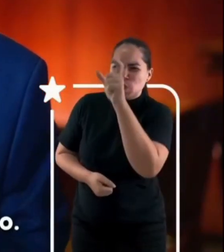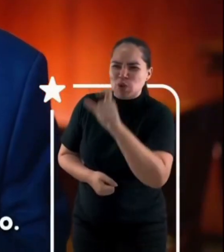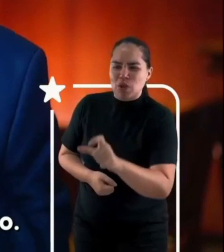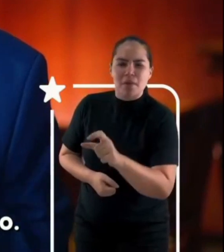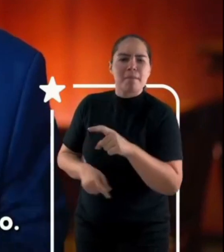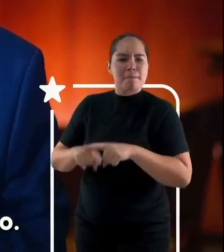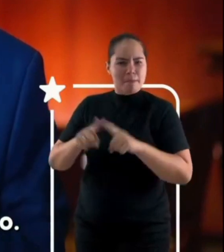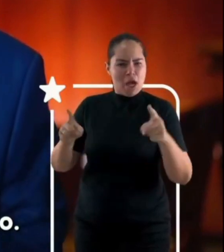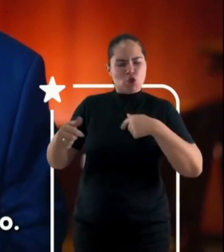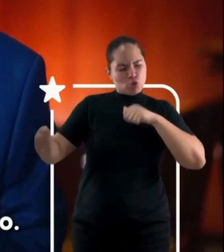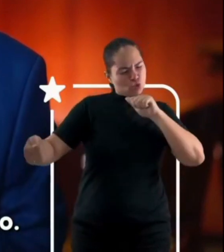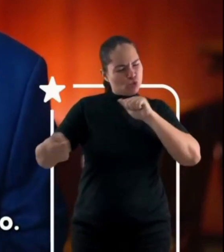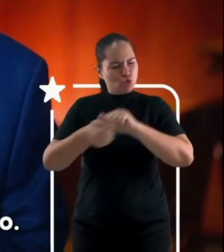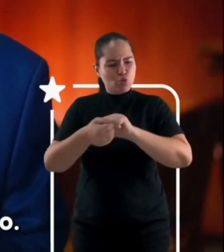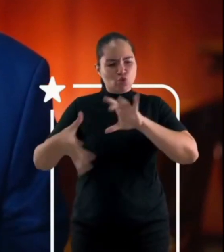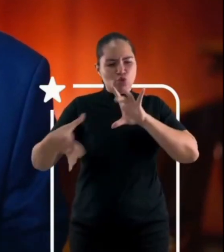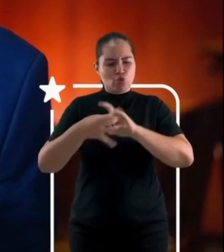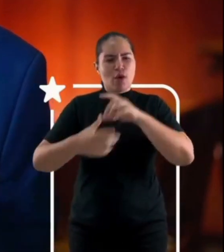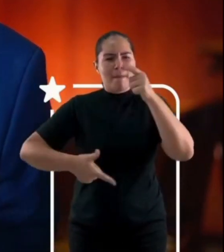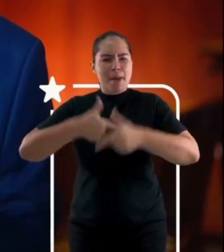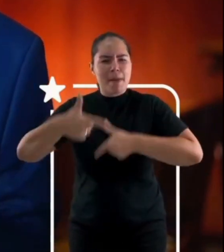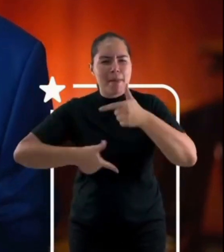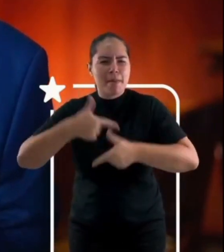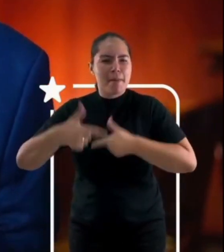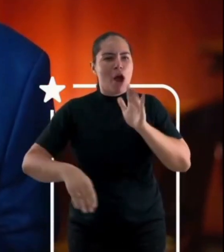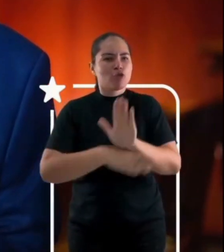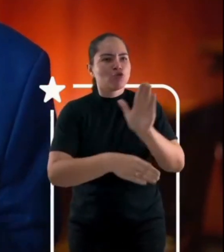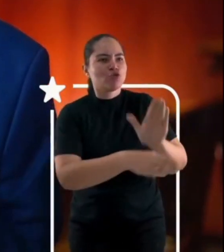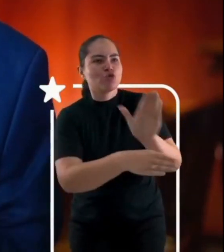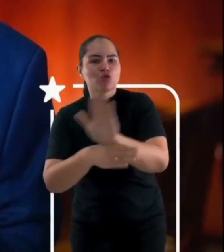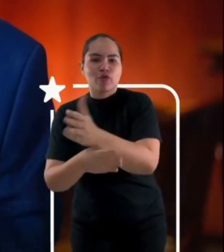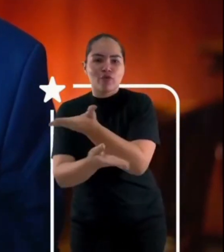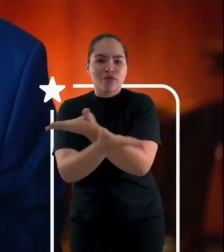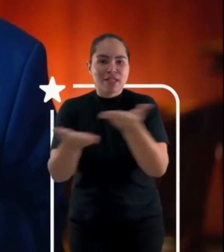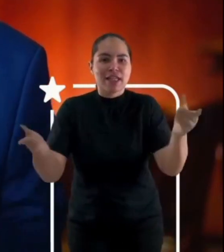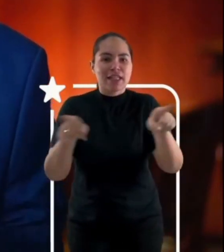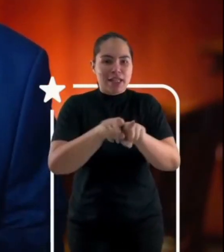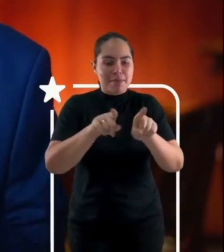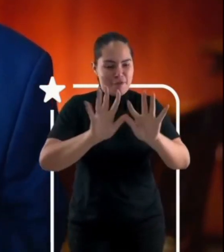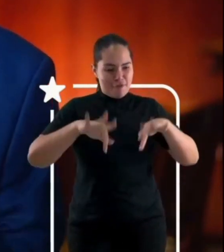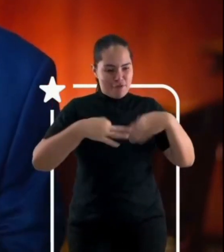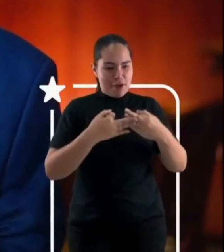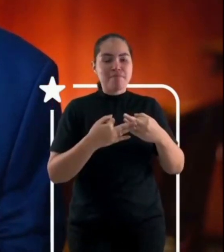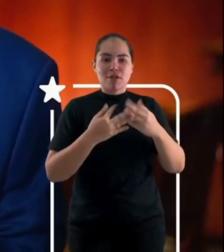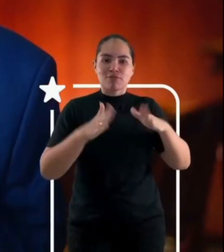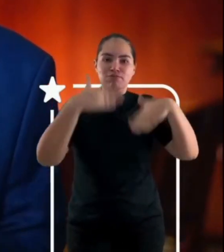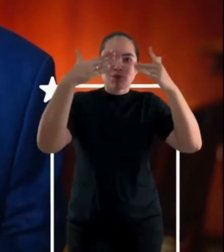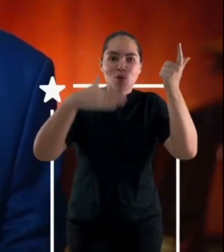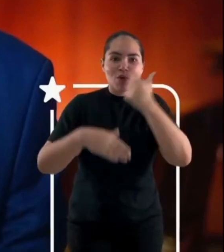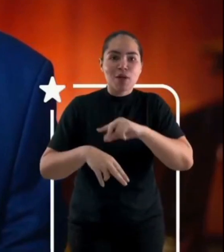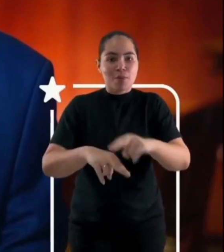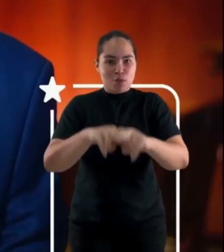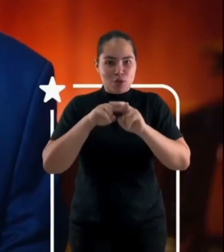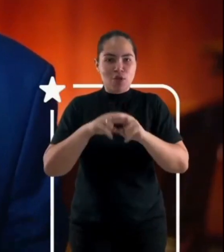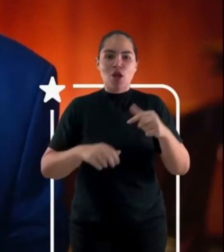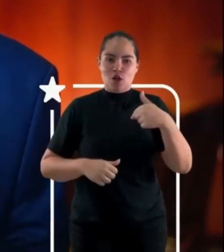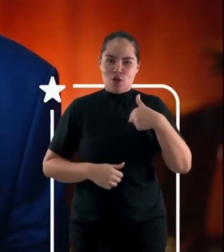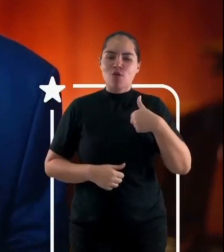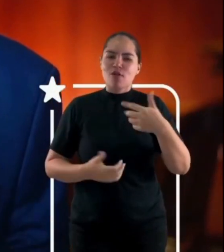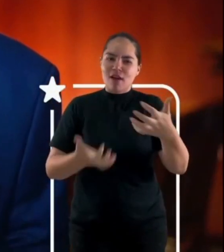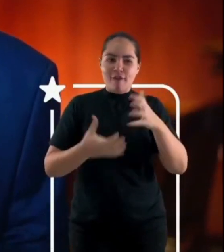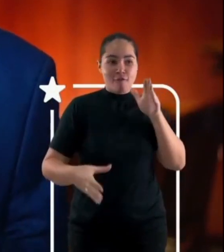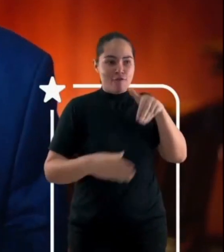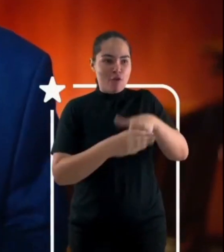sabe que ninguém governa sozinho. Precisamos estar juntos, trabalhando para melhorar a sua vida e a da sua família.